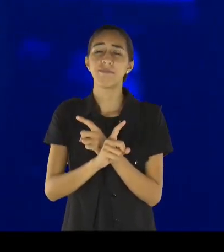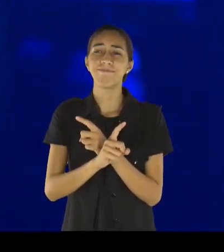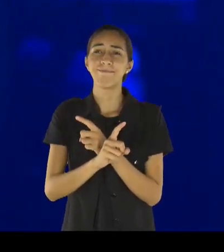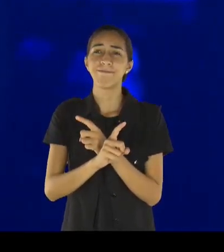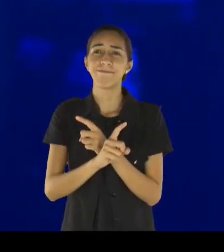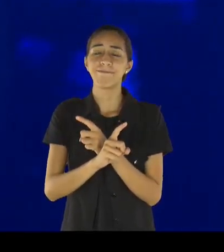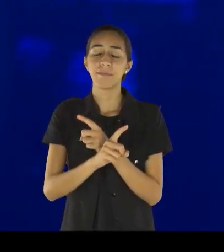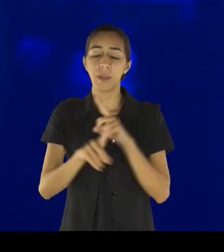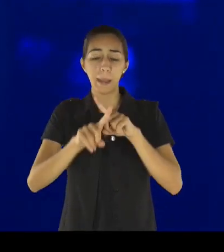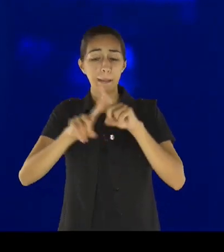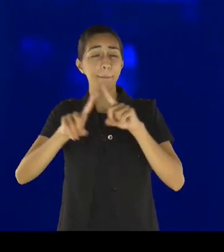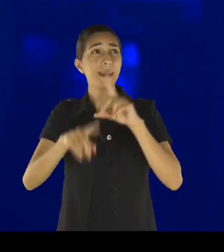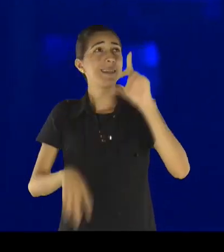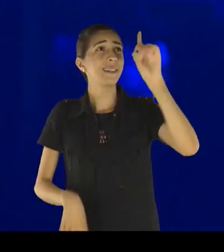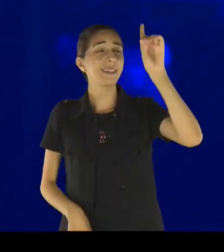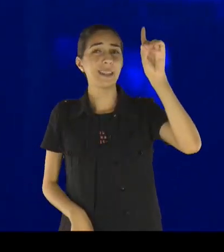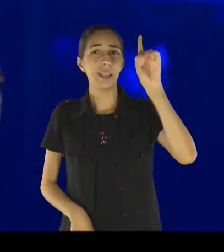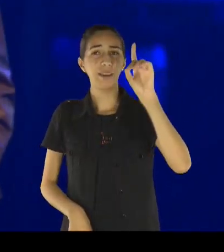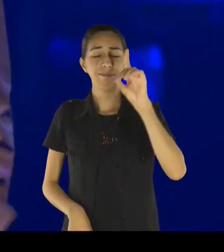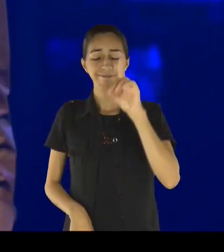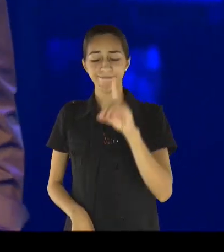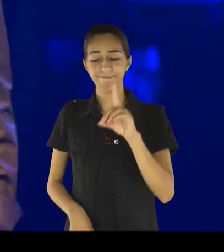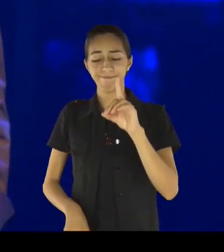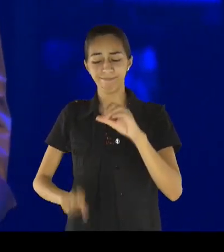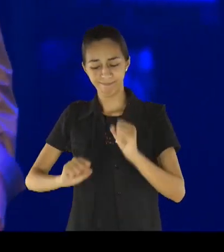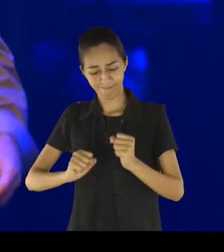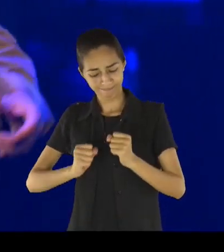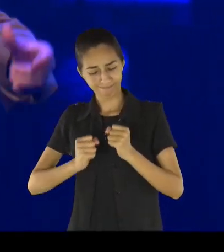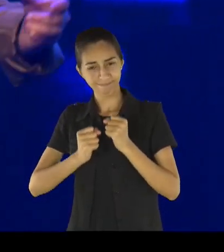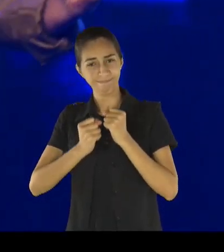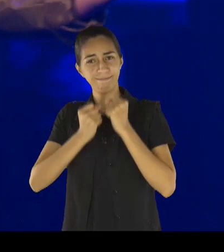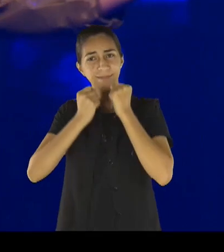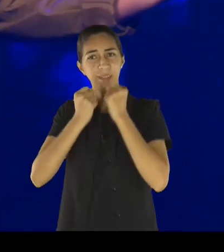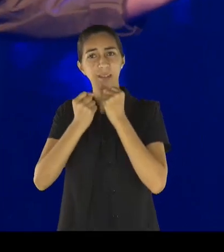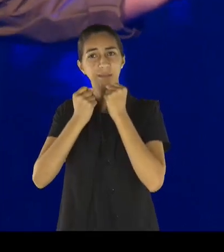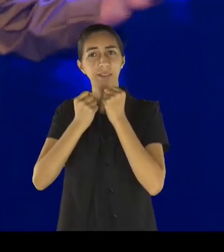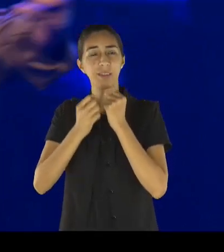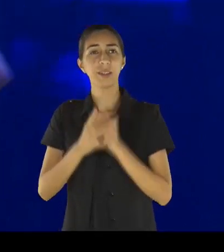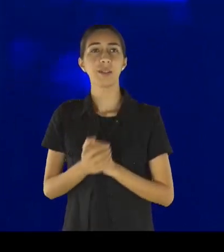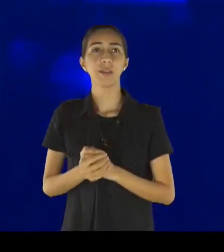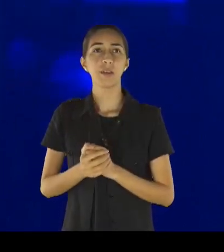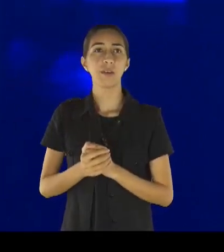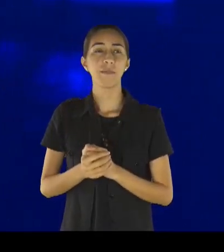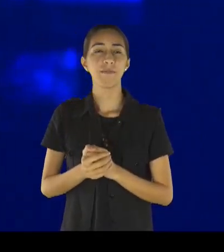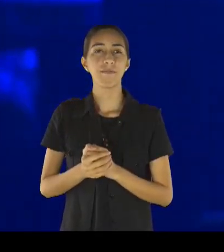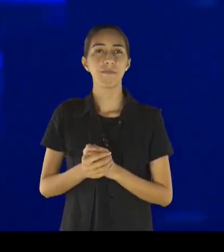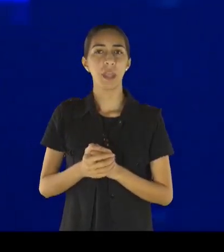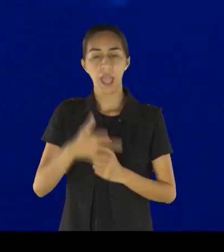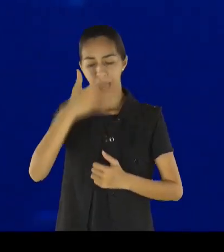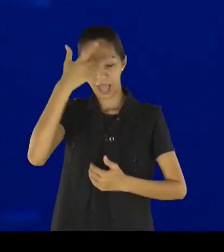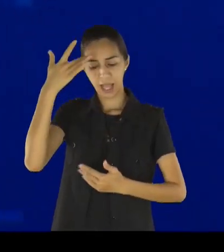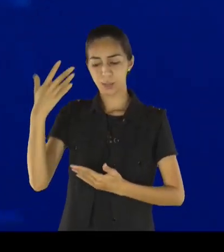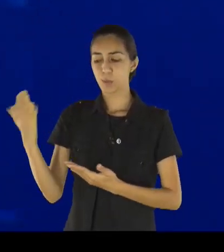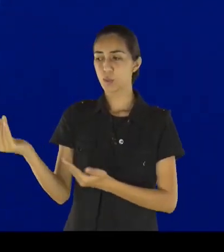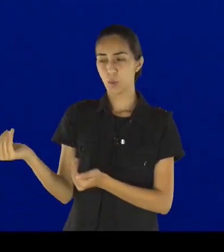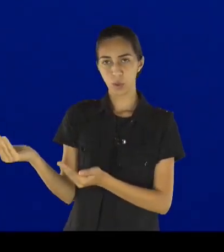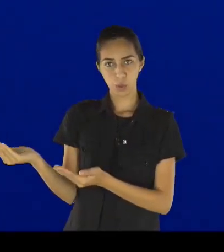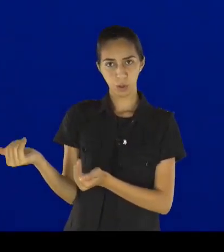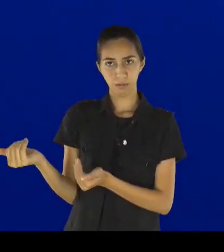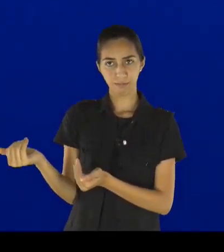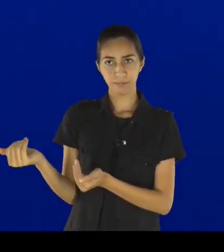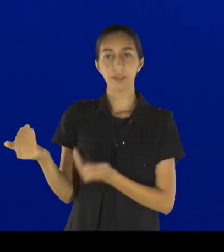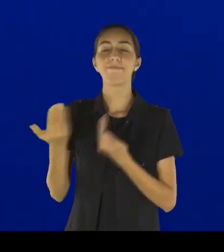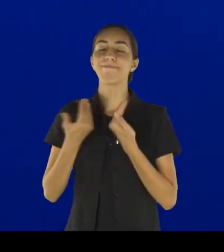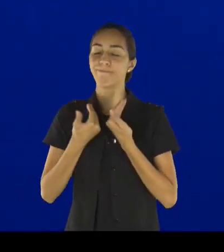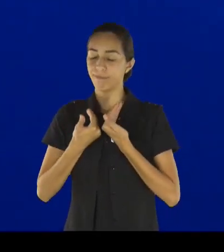vigor, até os jovens, se cansam, porque a gente fala, não, o cara é jovem, o cara é forte, mas, o jovem se